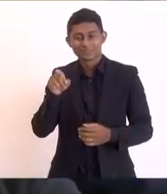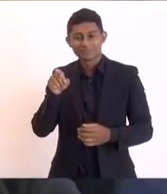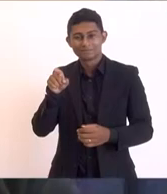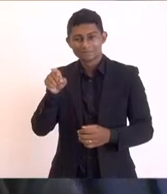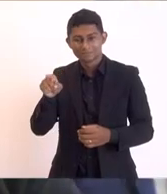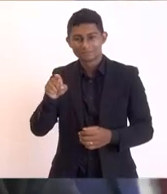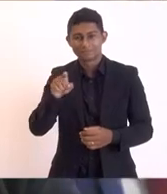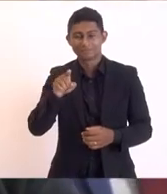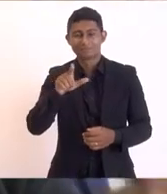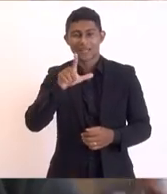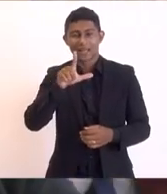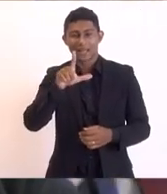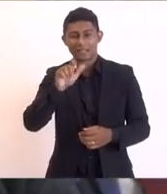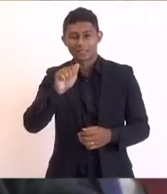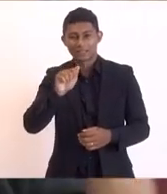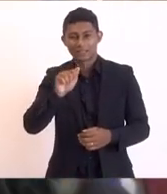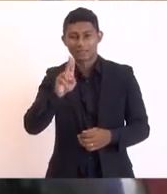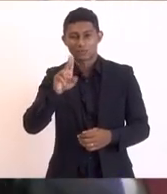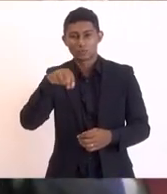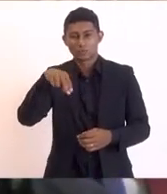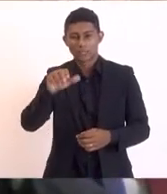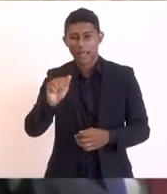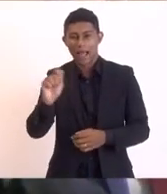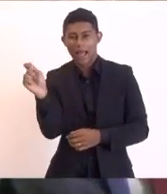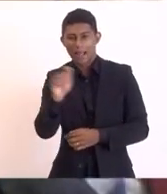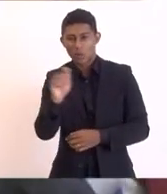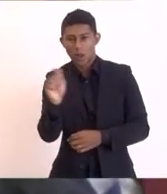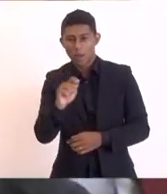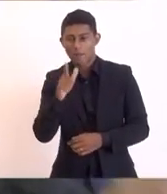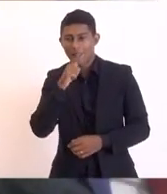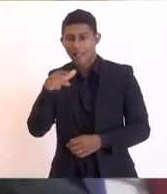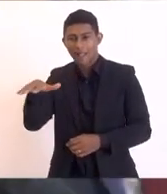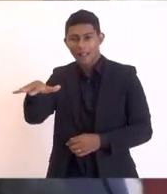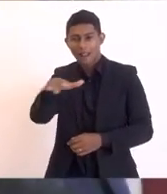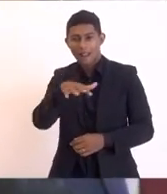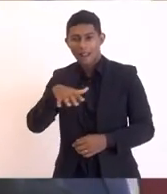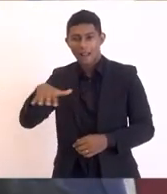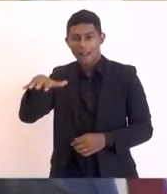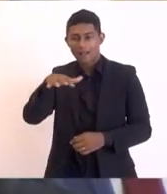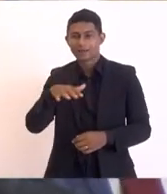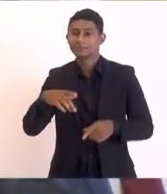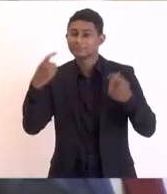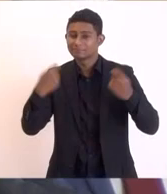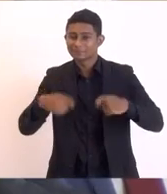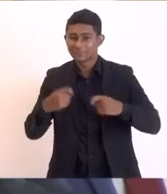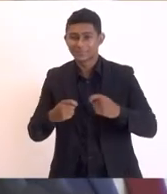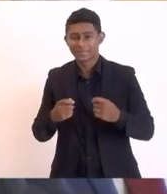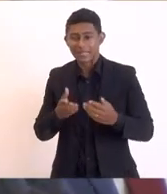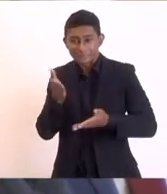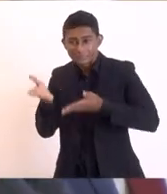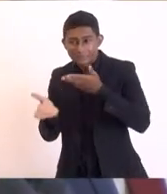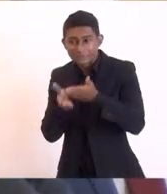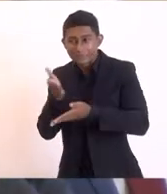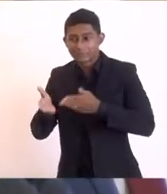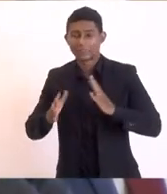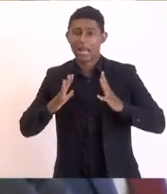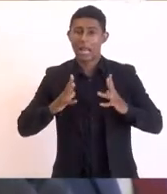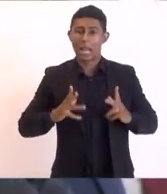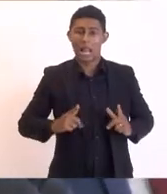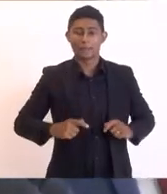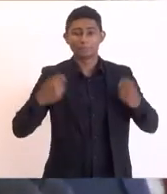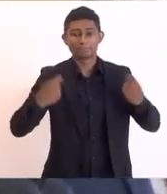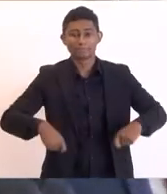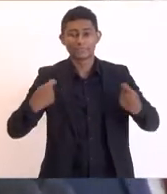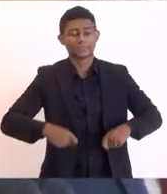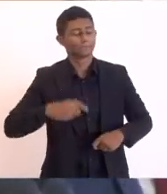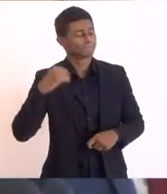da laguna de Araruama que banha toda a nossa região dos lagos é muito importante para o